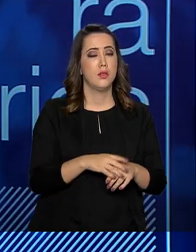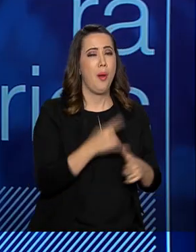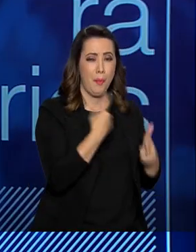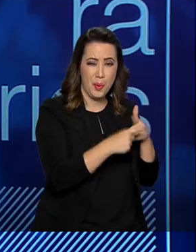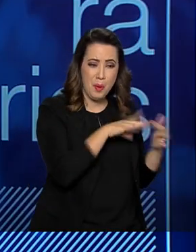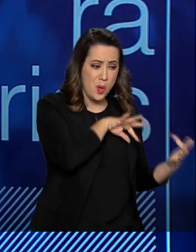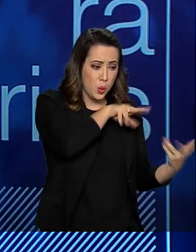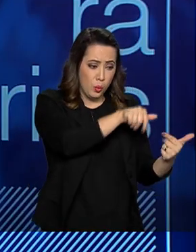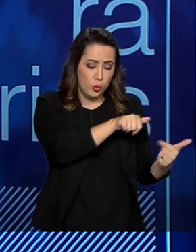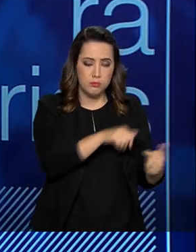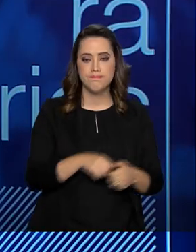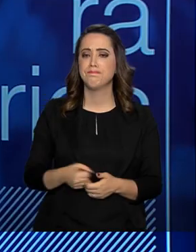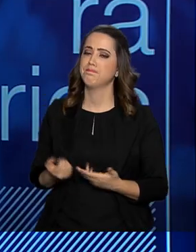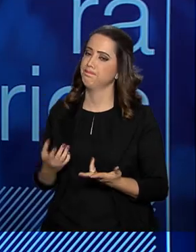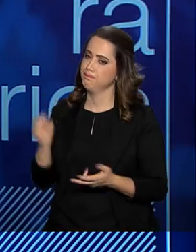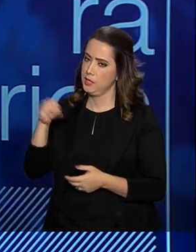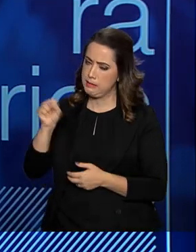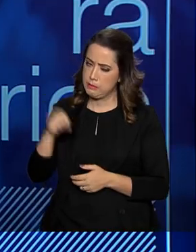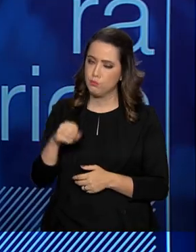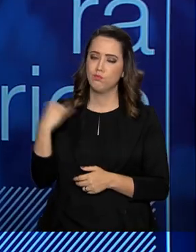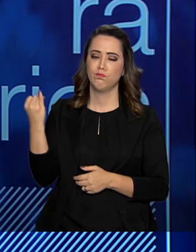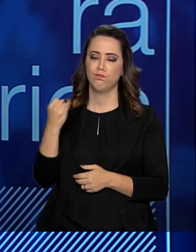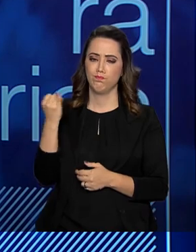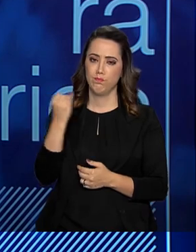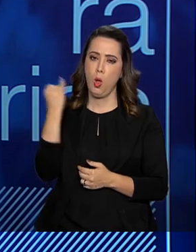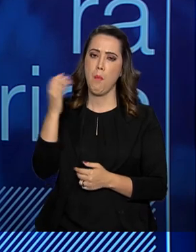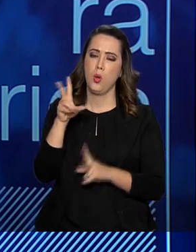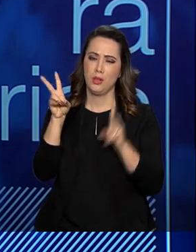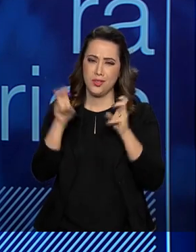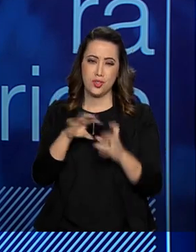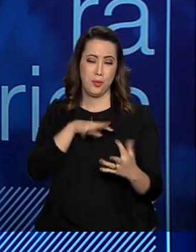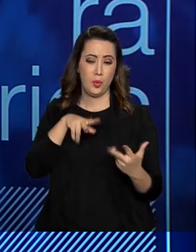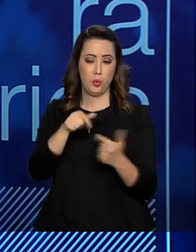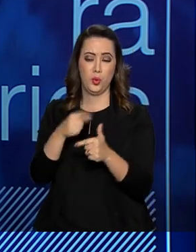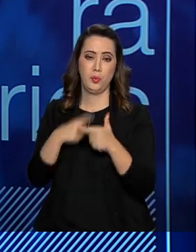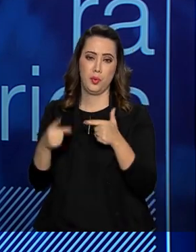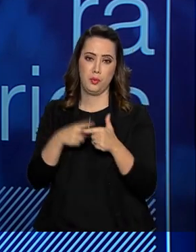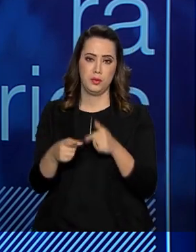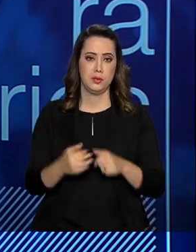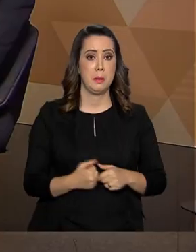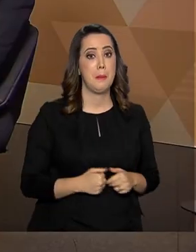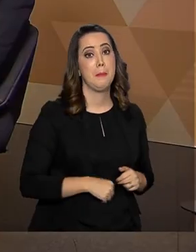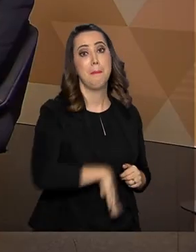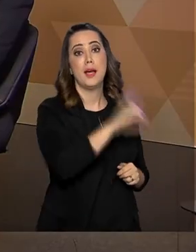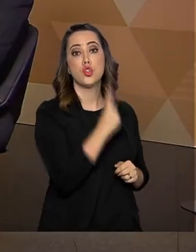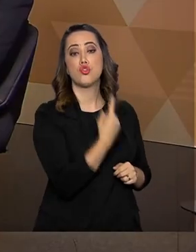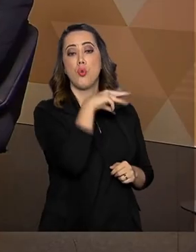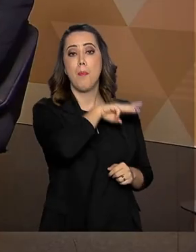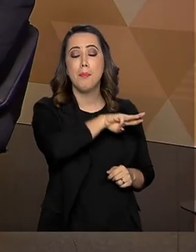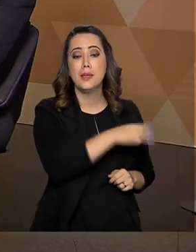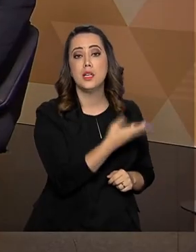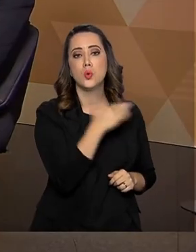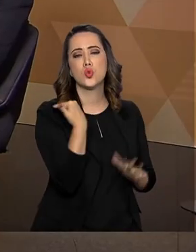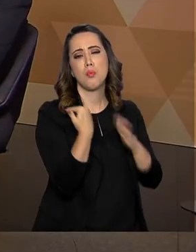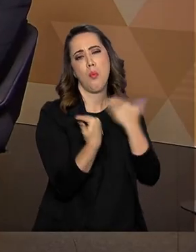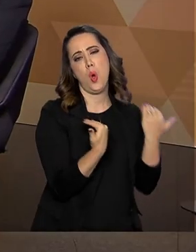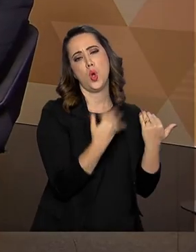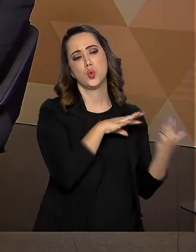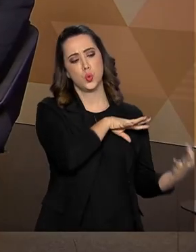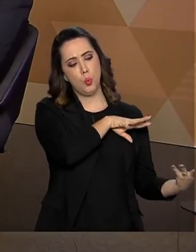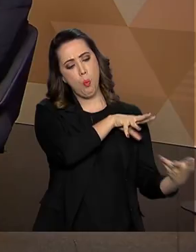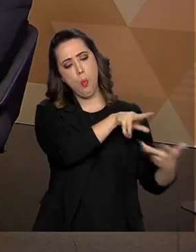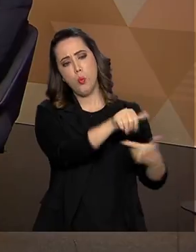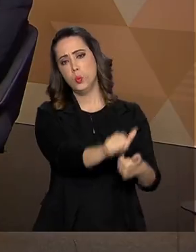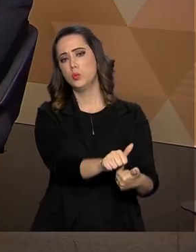é uma questão importantíssima, intersetorial, ou seja... São mais milhão de mortes por ano no mundo. São mais